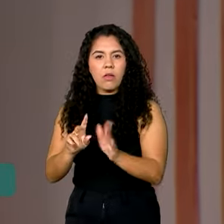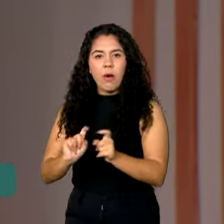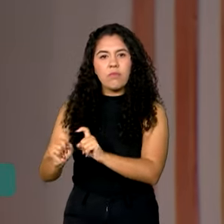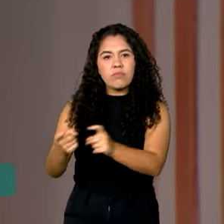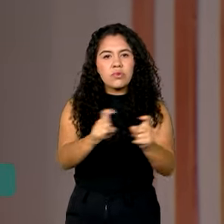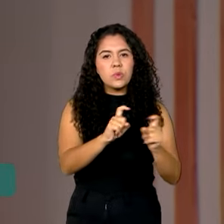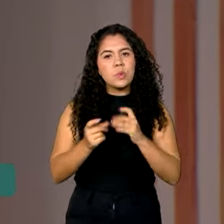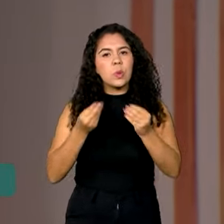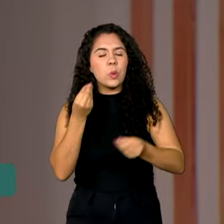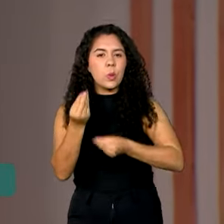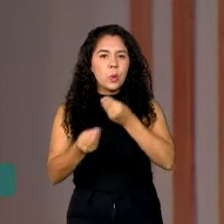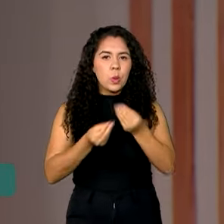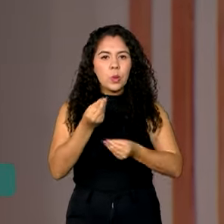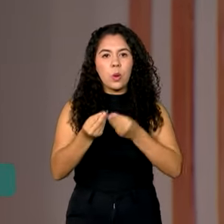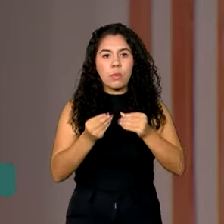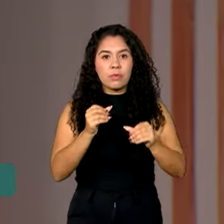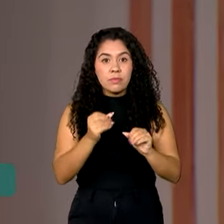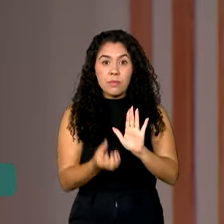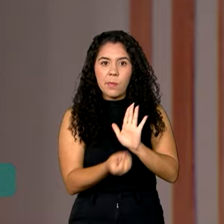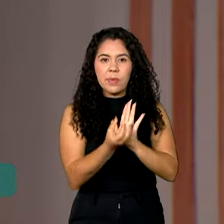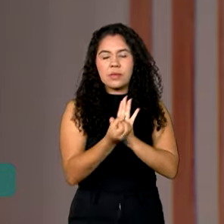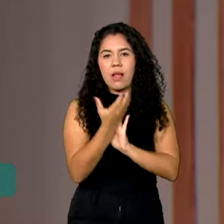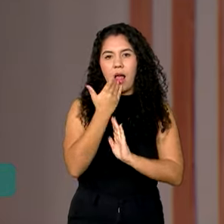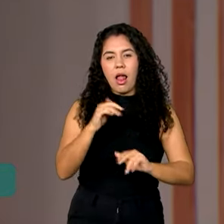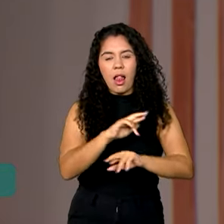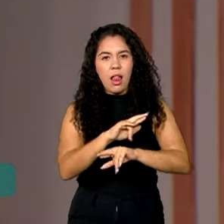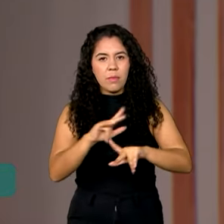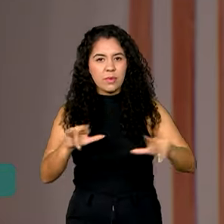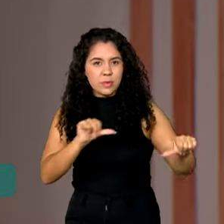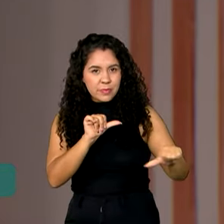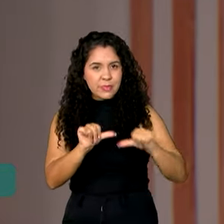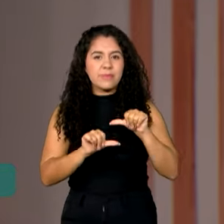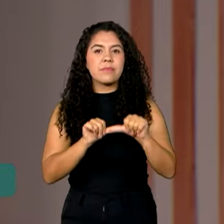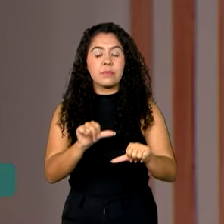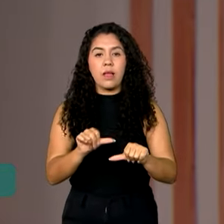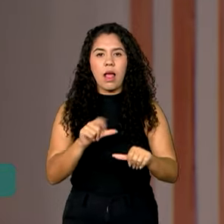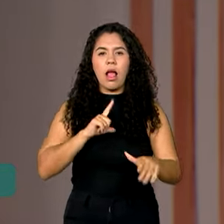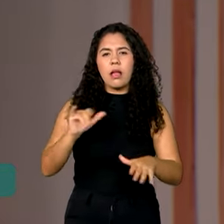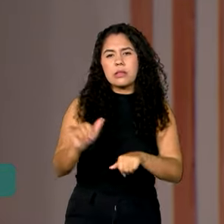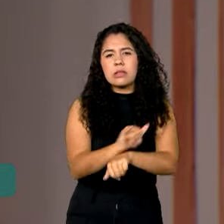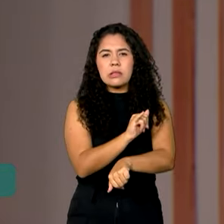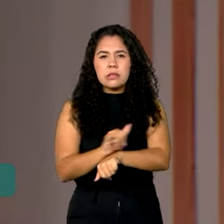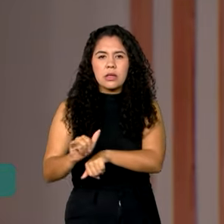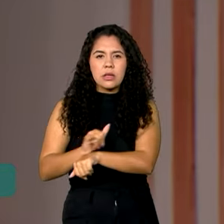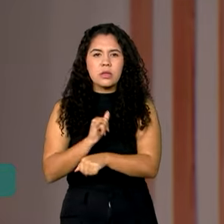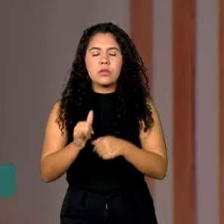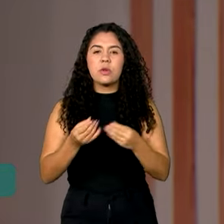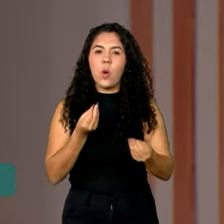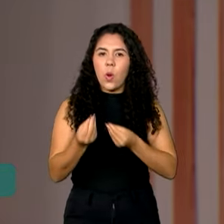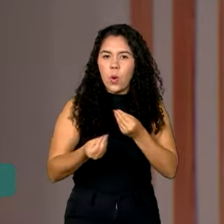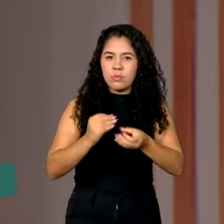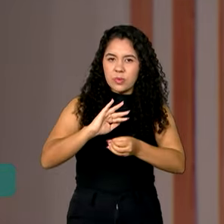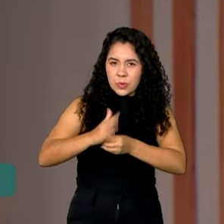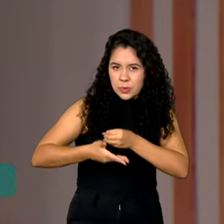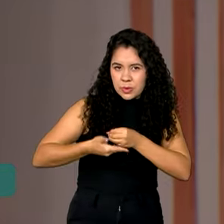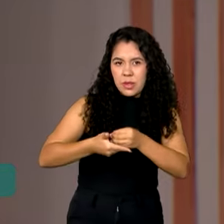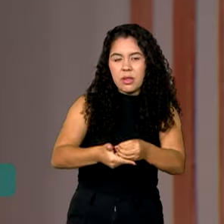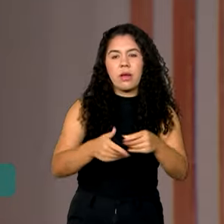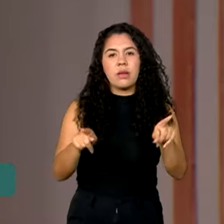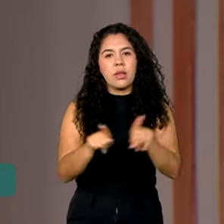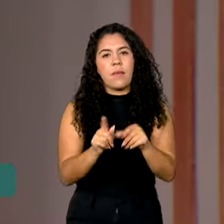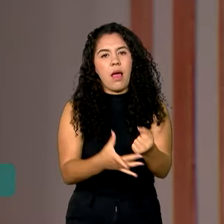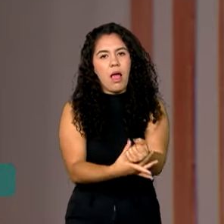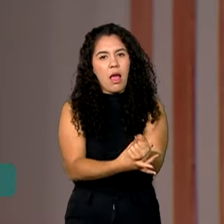mudar a forma de produção de alimentos. A meta é desenvolver meios de produção mais sustentáveis, além de garantir a